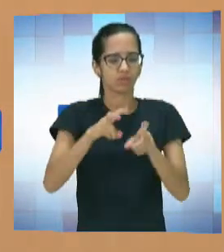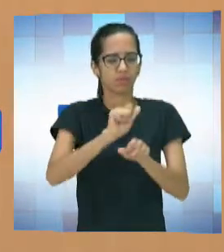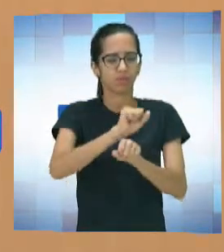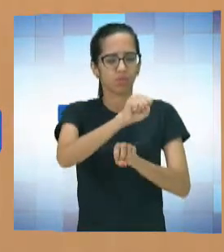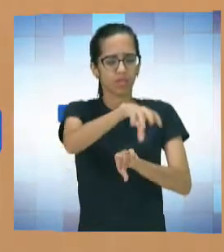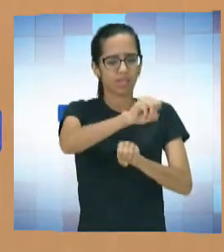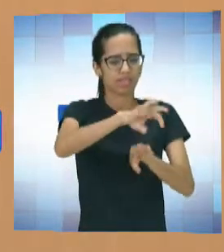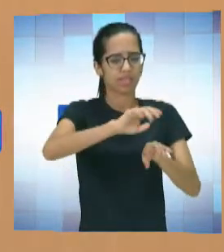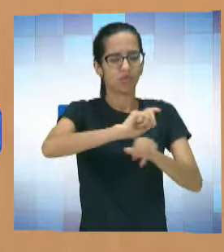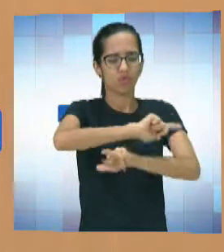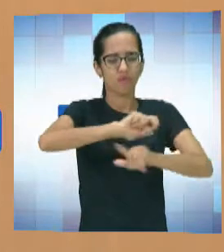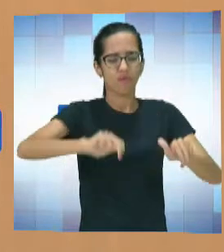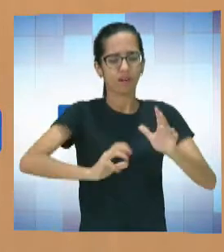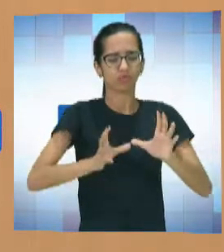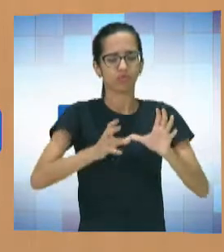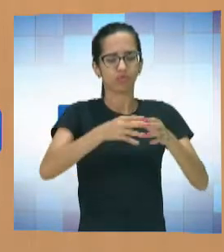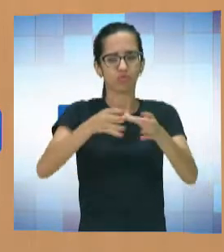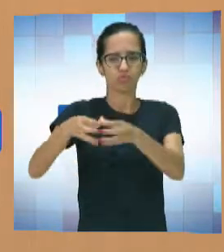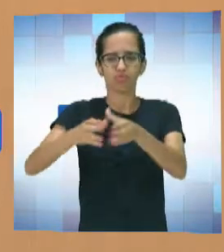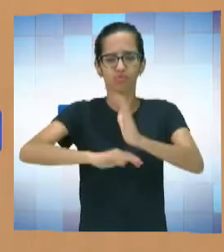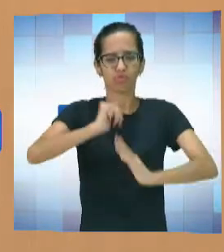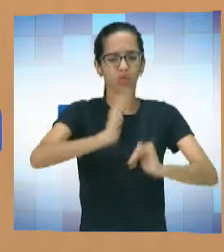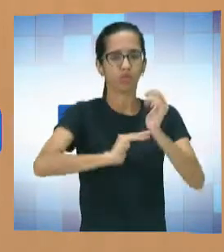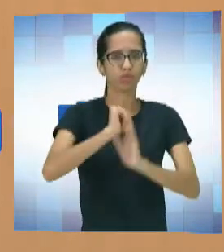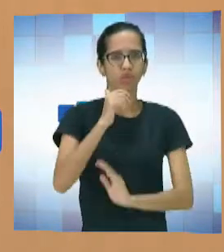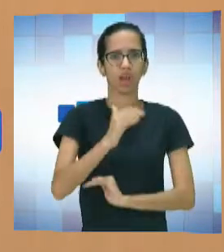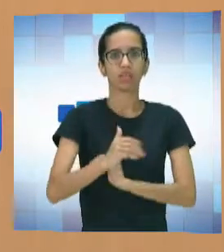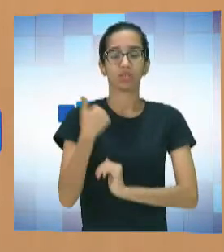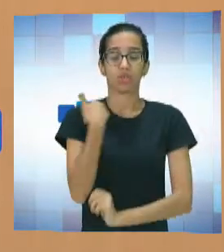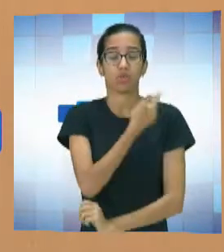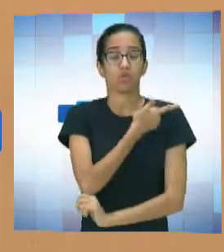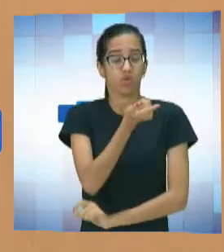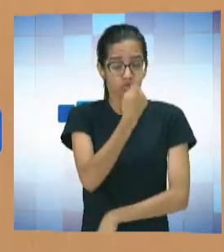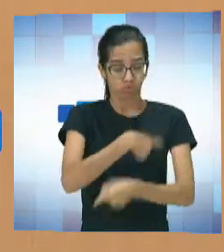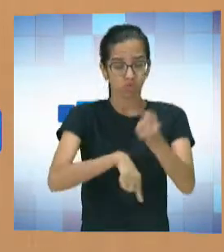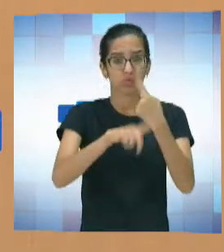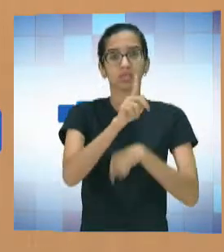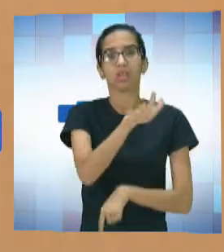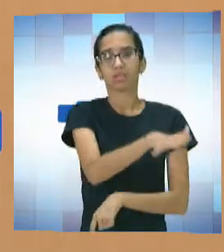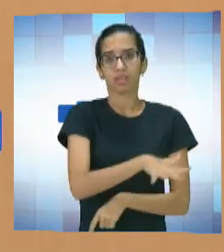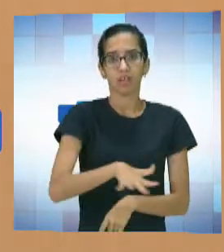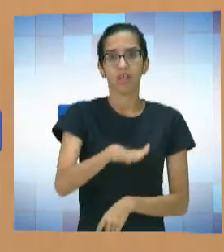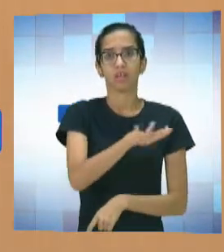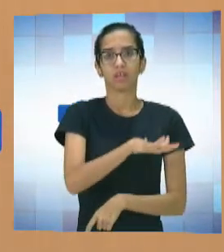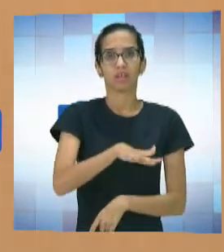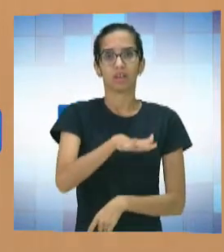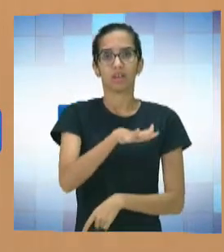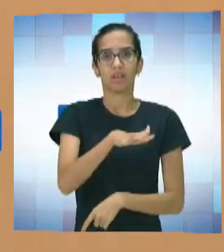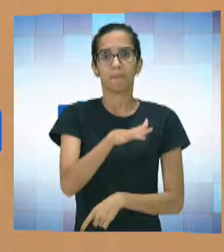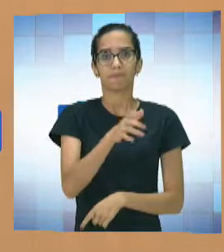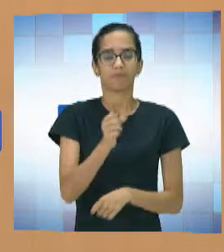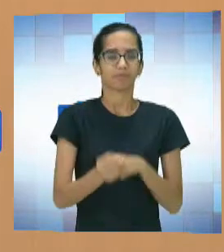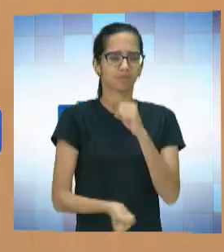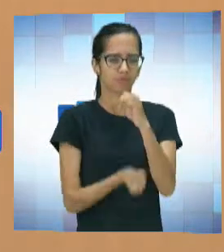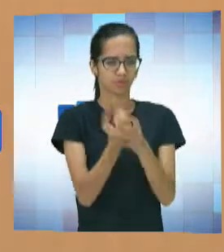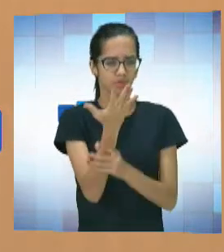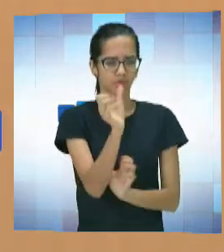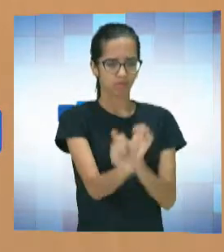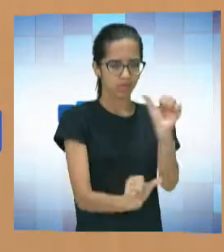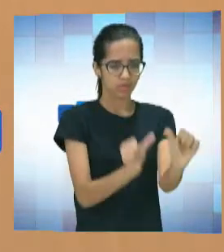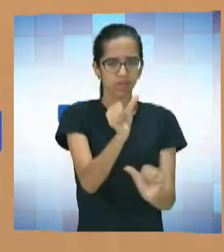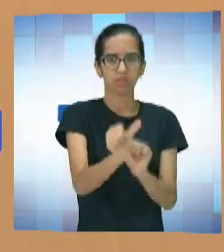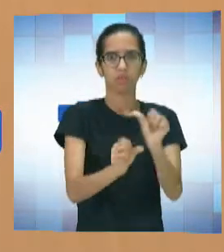dessa equipe. Então, assim, nós estamos avançando nessa área. Então, com essa reforma, gente vai ter uma estrutura melhor.